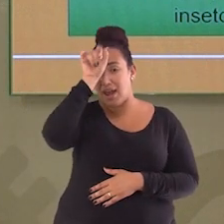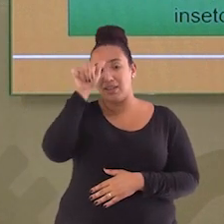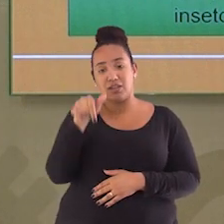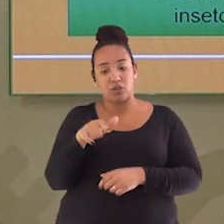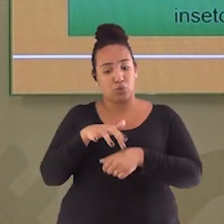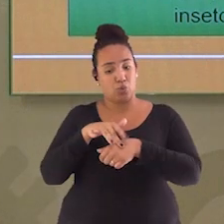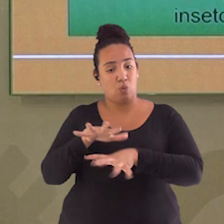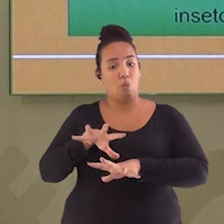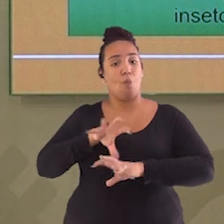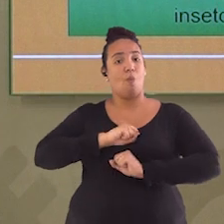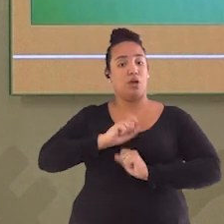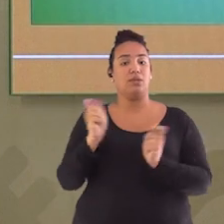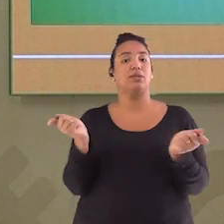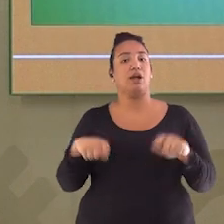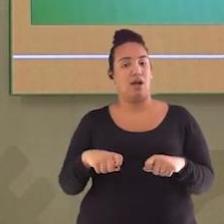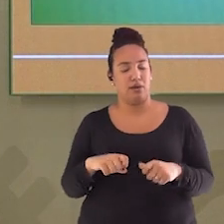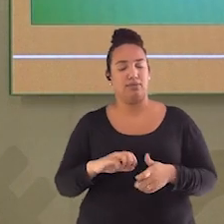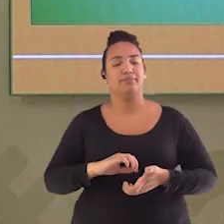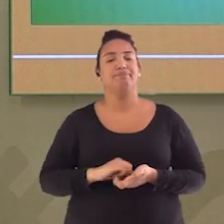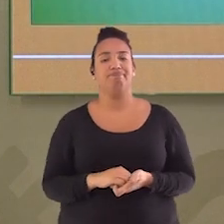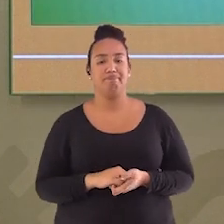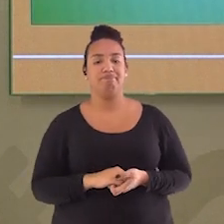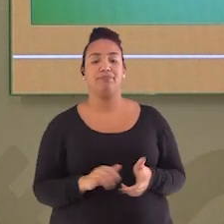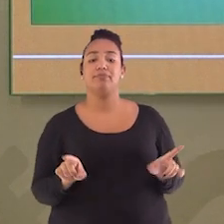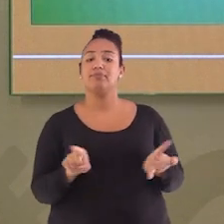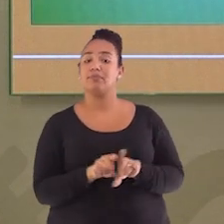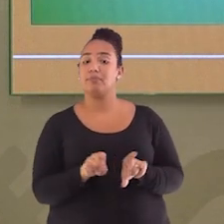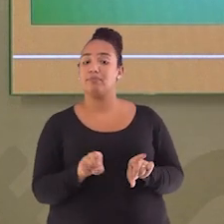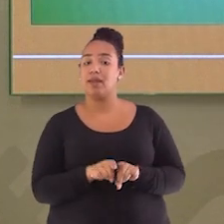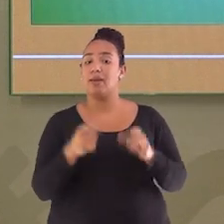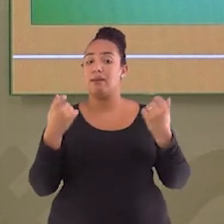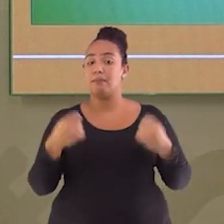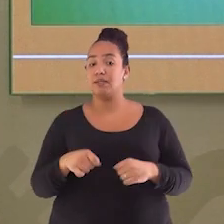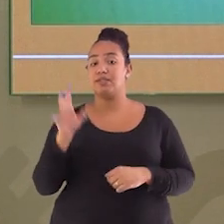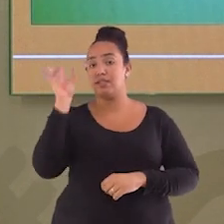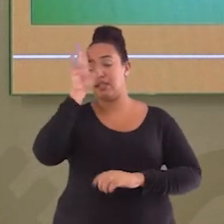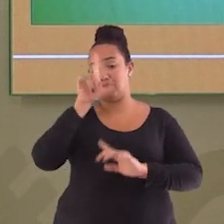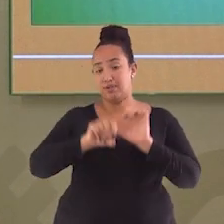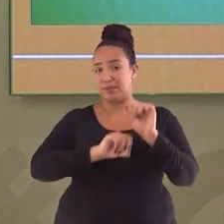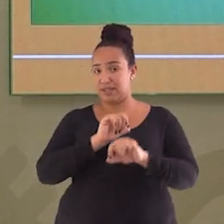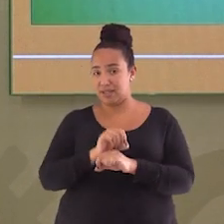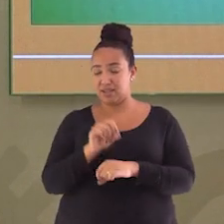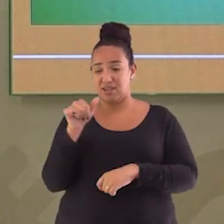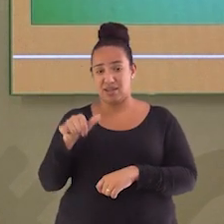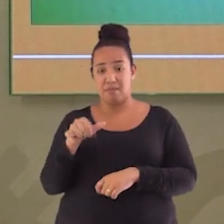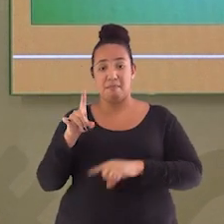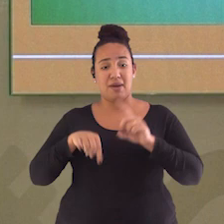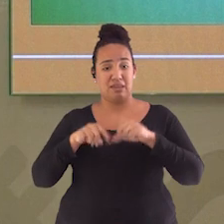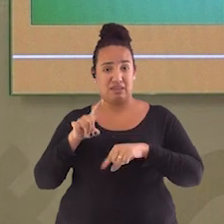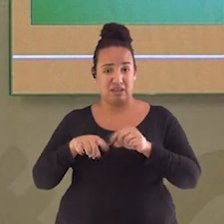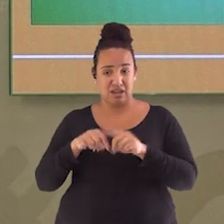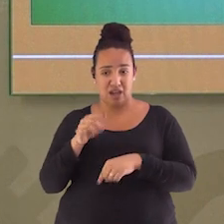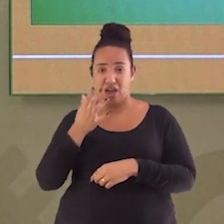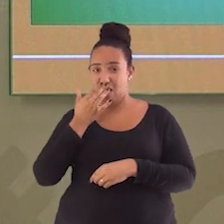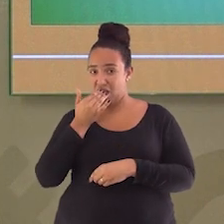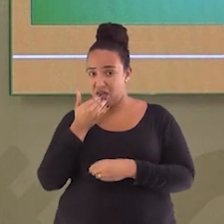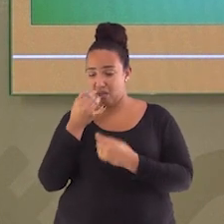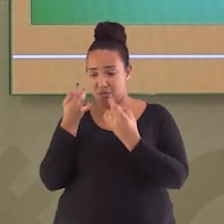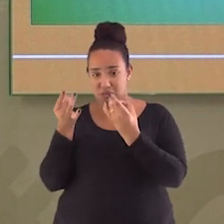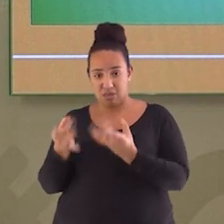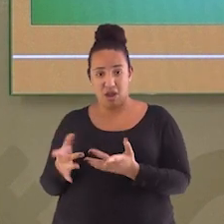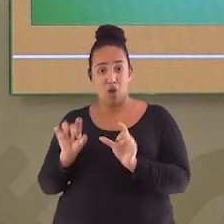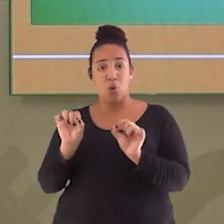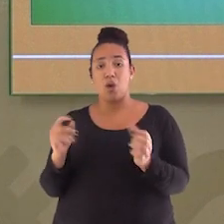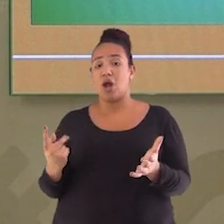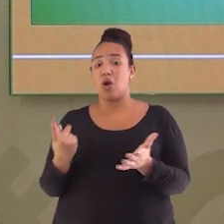doenças. Outro ponto é que, por se tratar de matéria orgânica, o que que acontece? Eles se